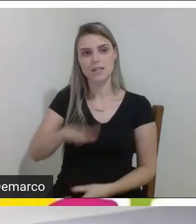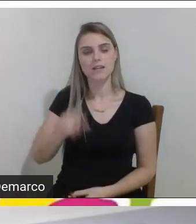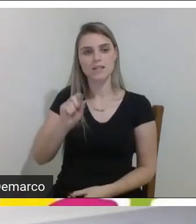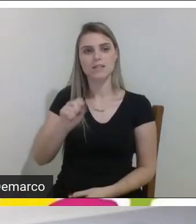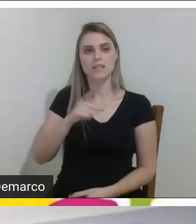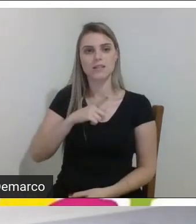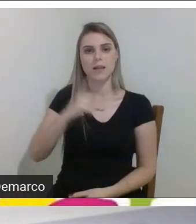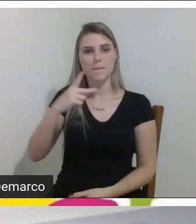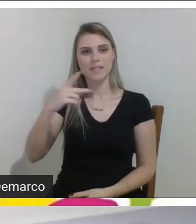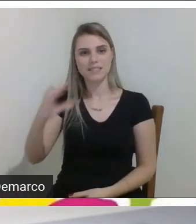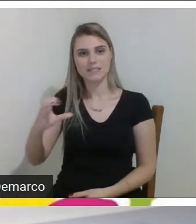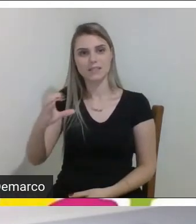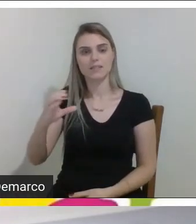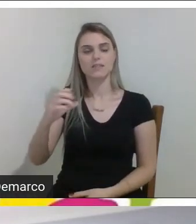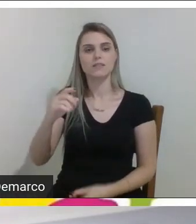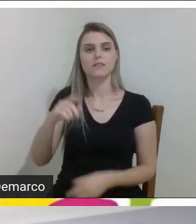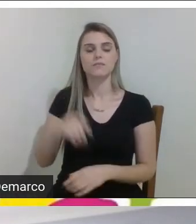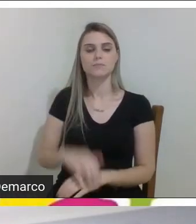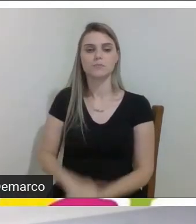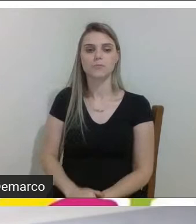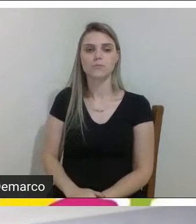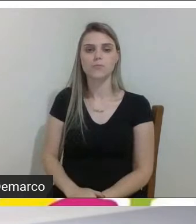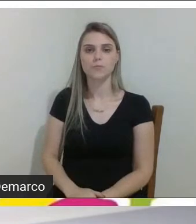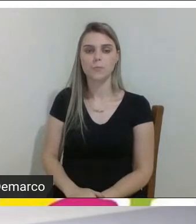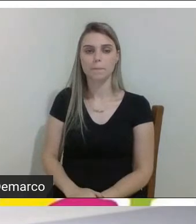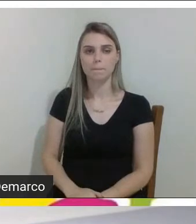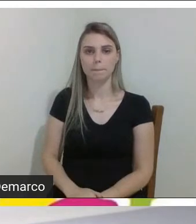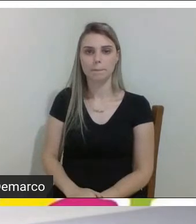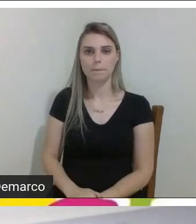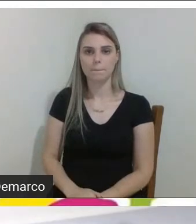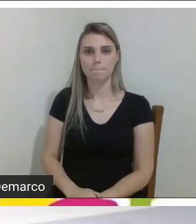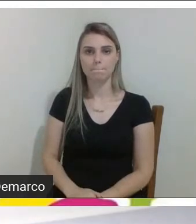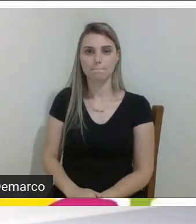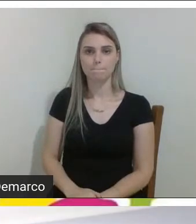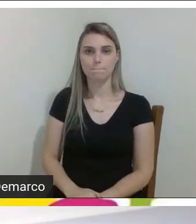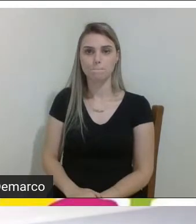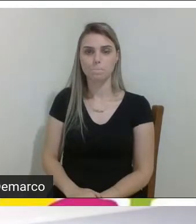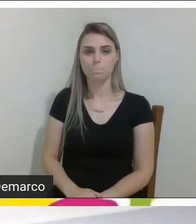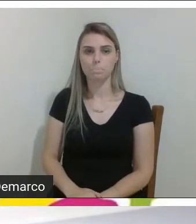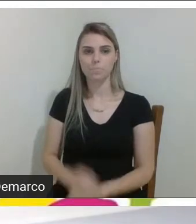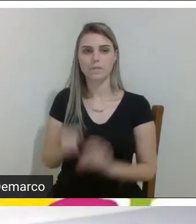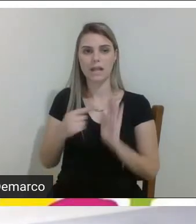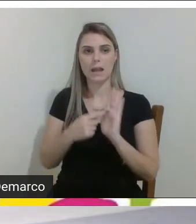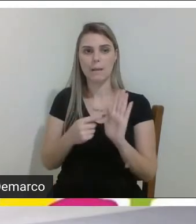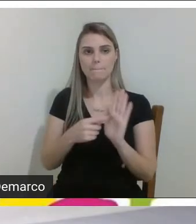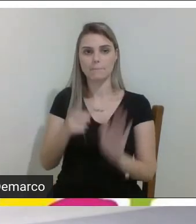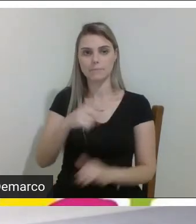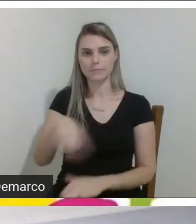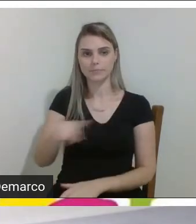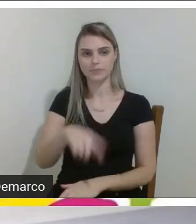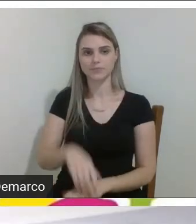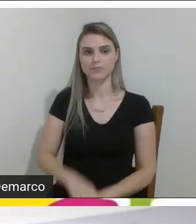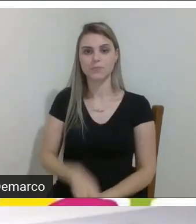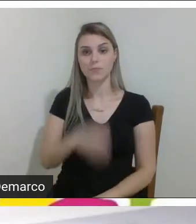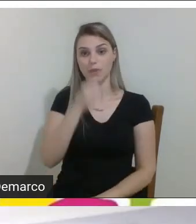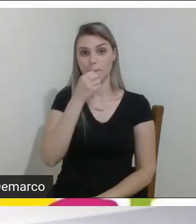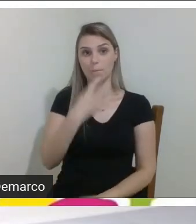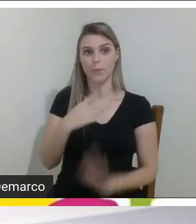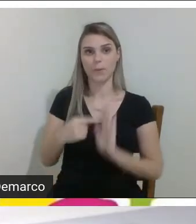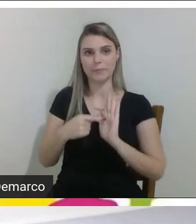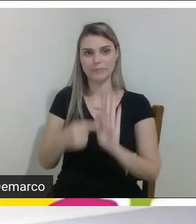tetraplégica então a apresentação é com vocês boa apresentação